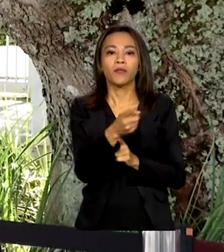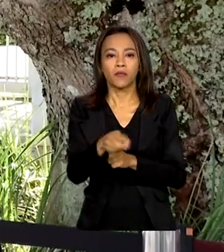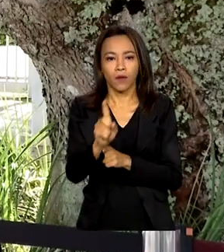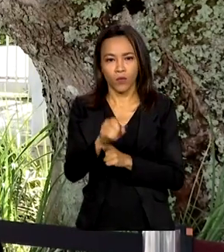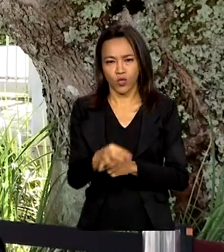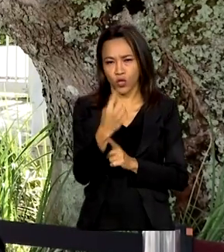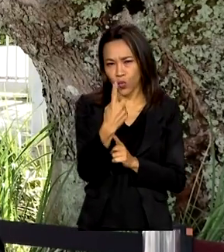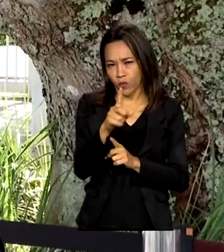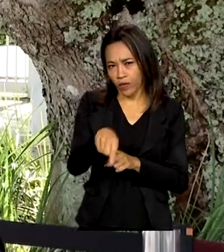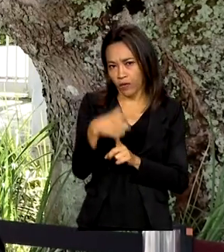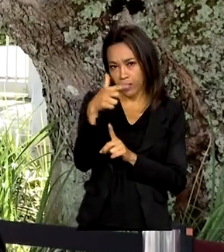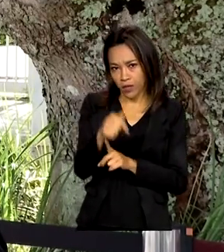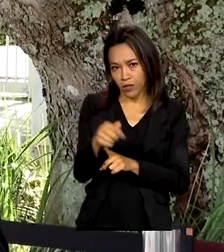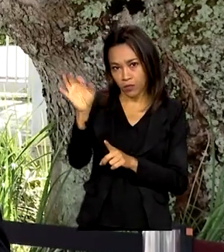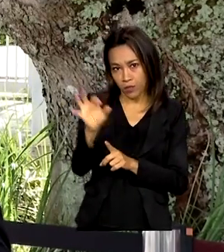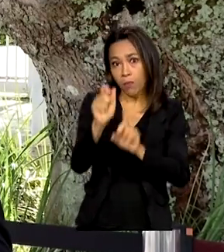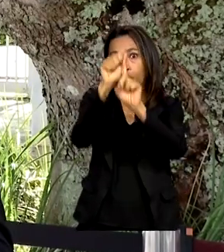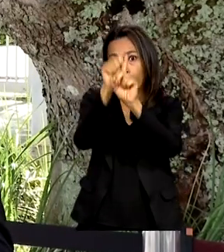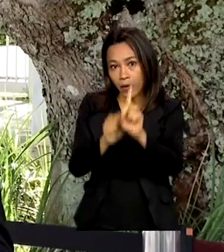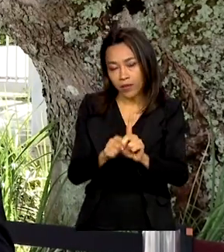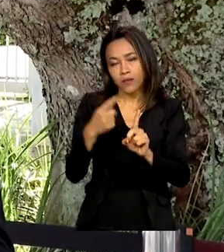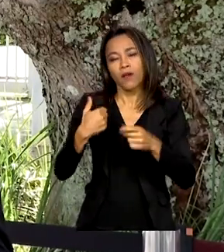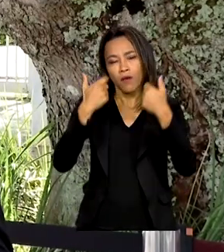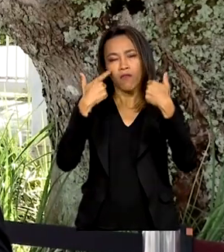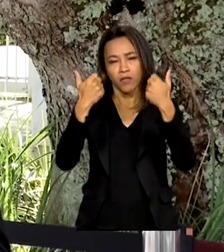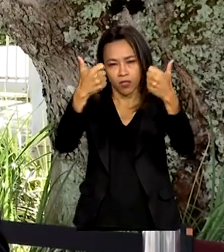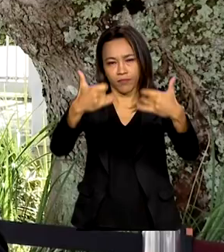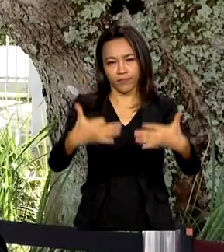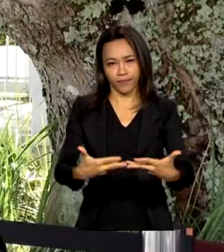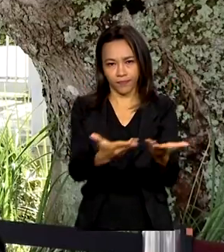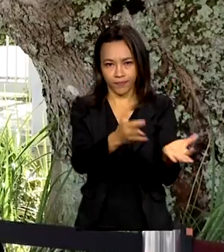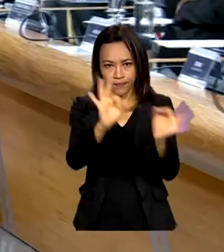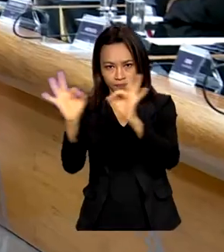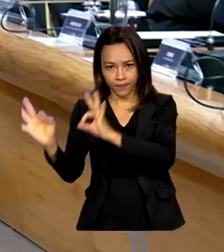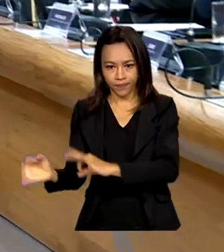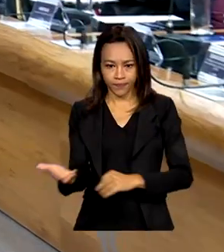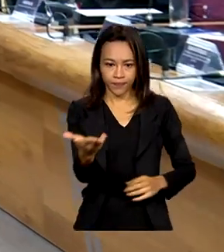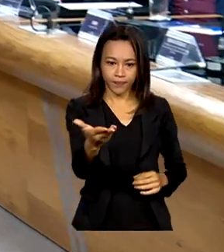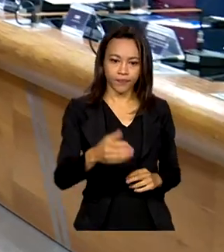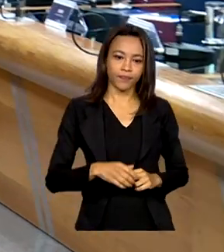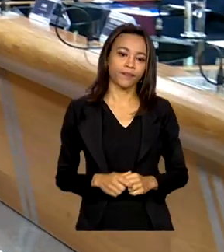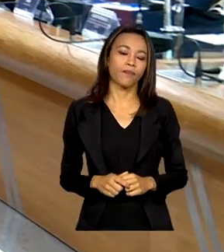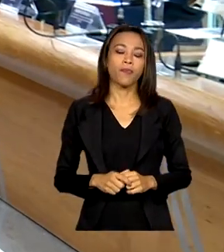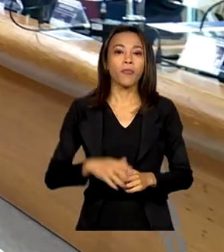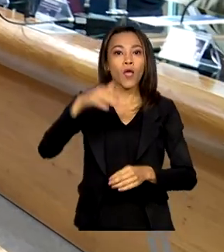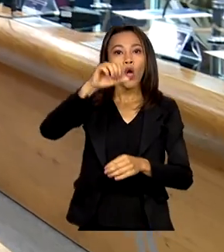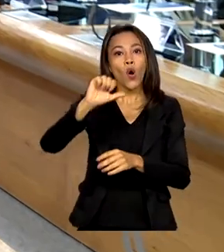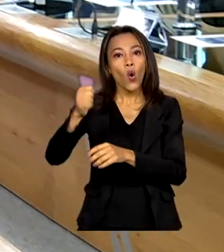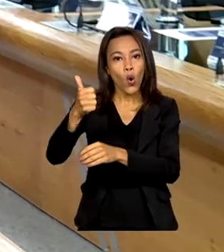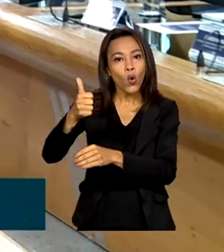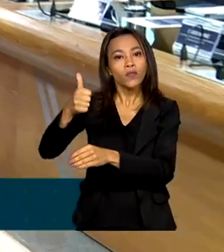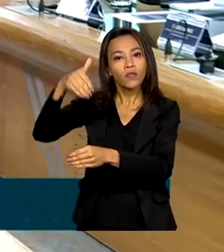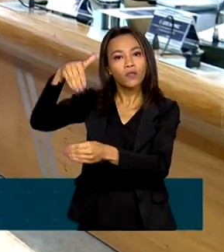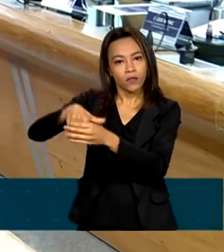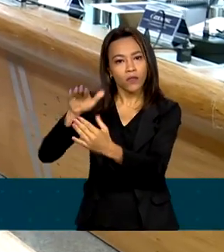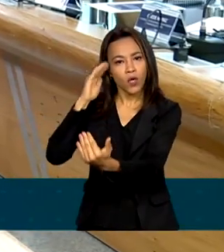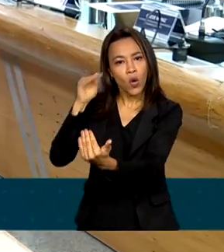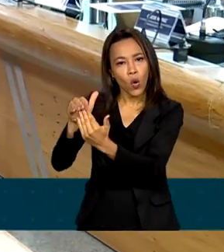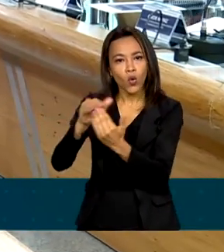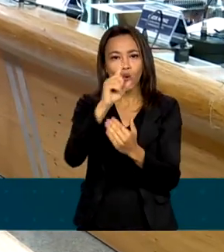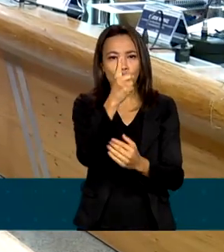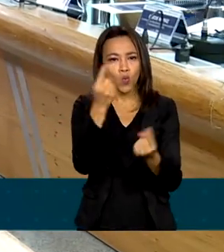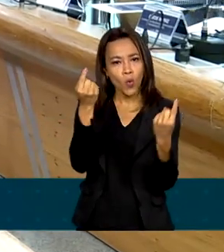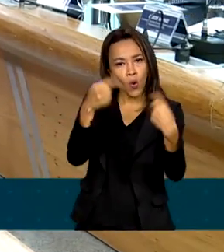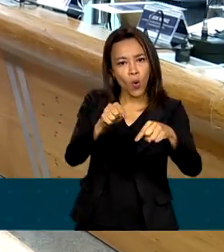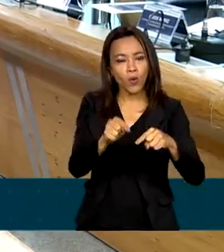está praticando essa nova taxa. Veja mais detalhes na reportagem. Por 11 votos a favor, 1 contra e 3